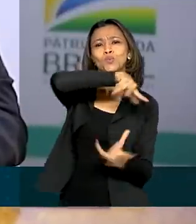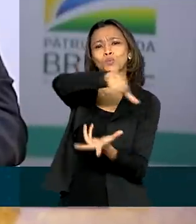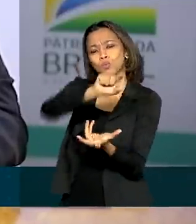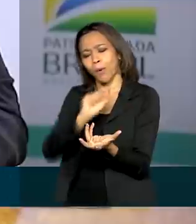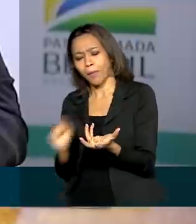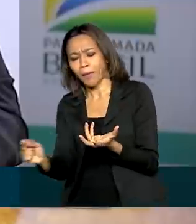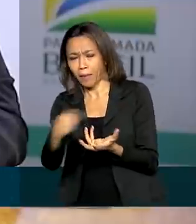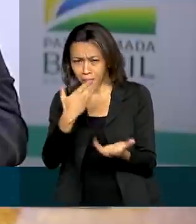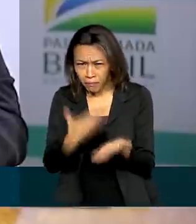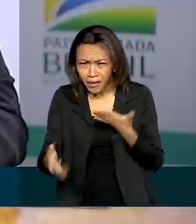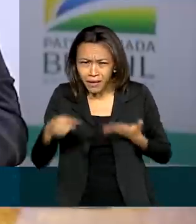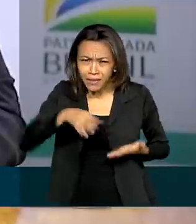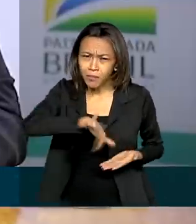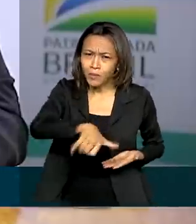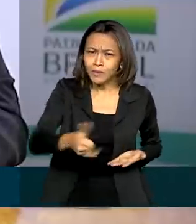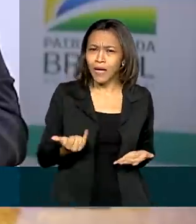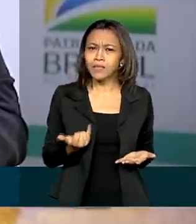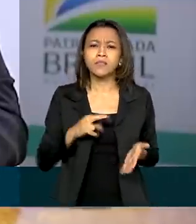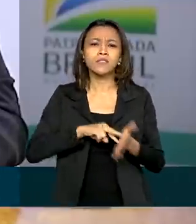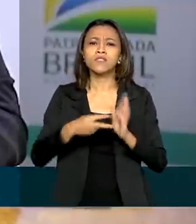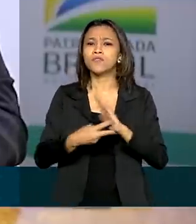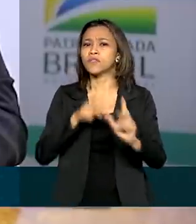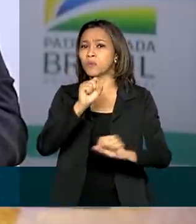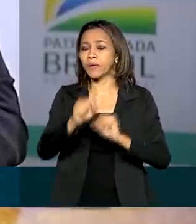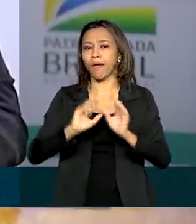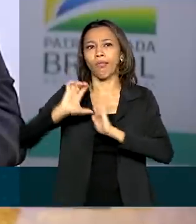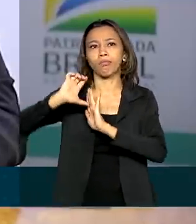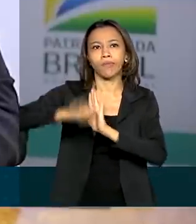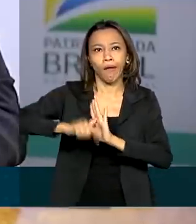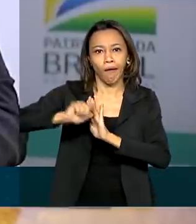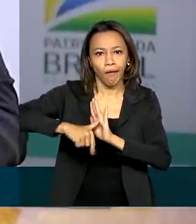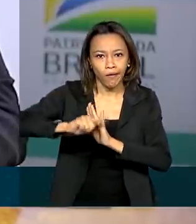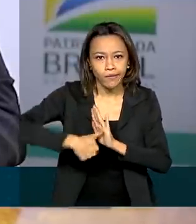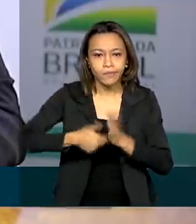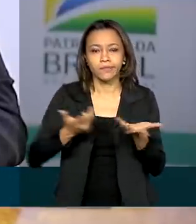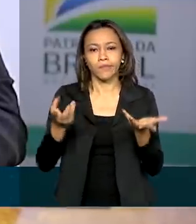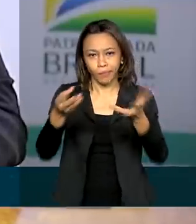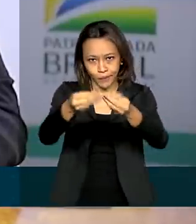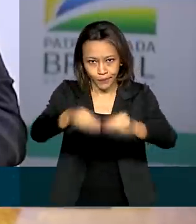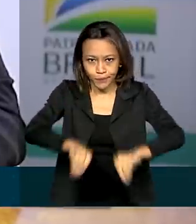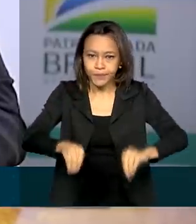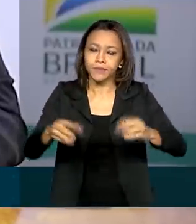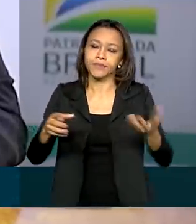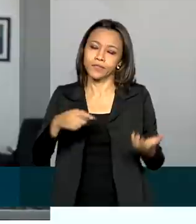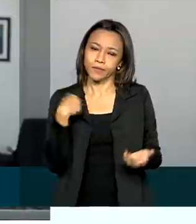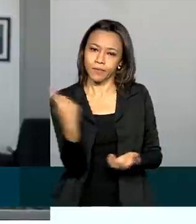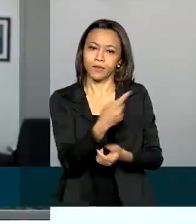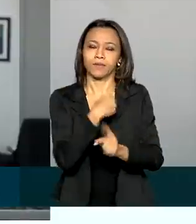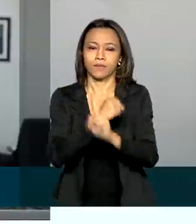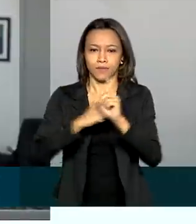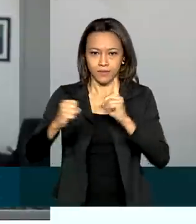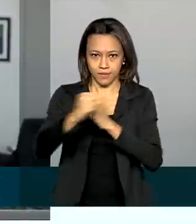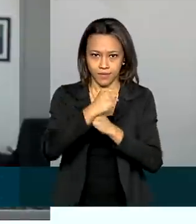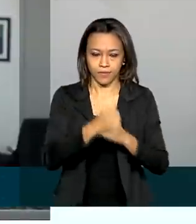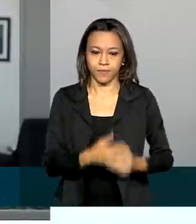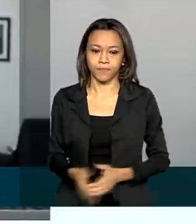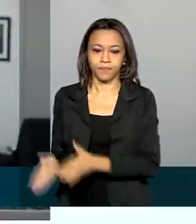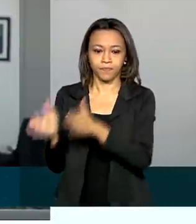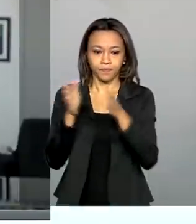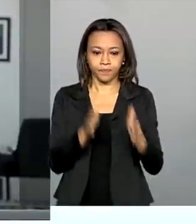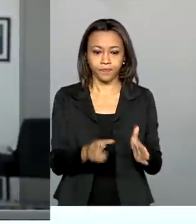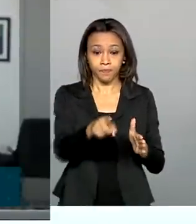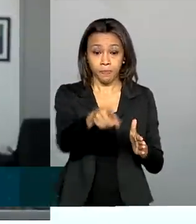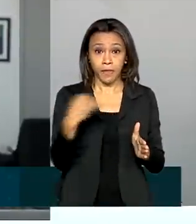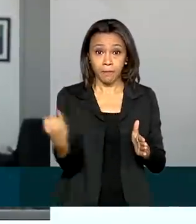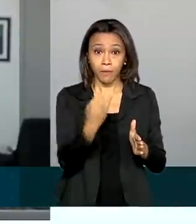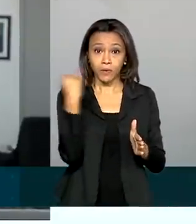oportunidade significará décadas de atraso e prejuízo para a nossa sociedade. É importante que continuemos